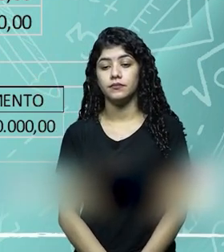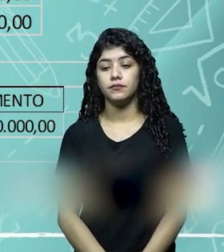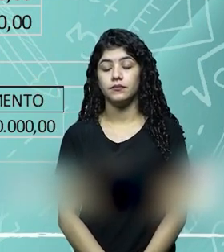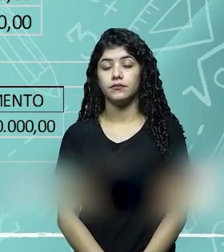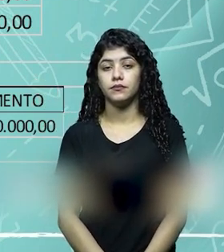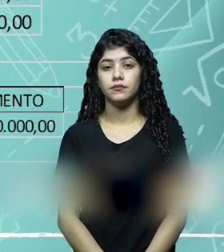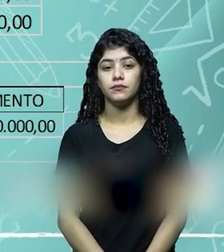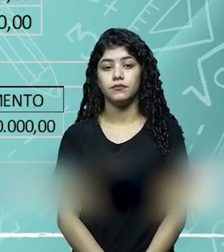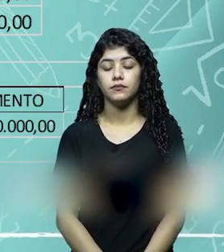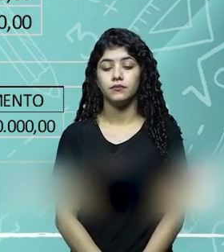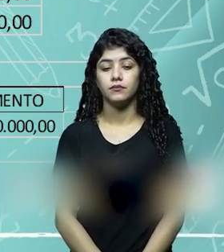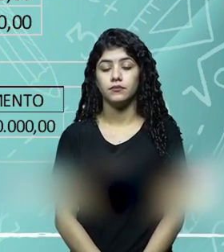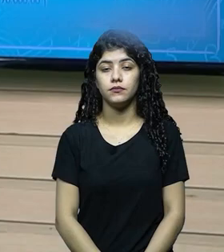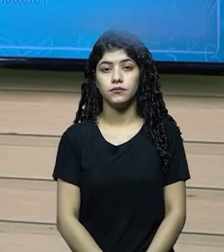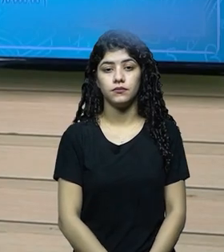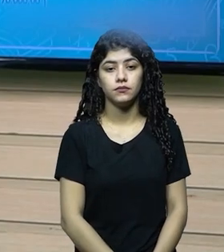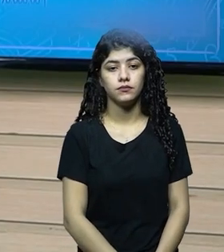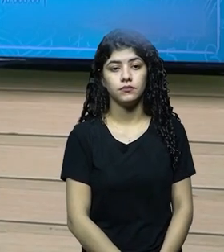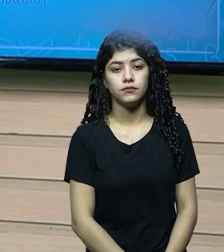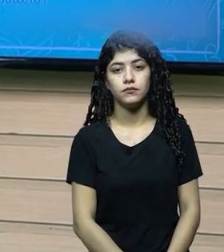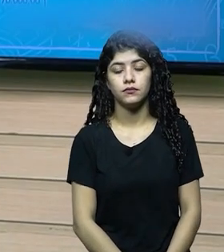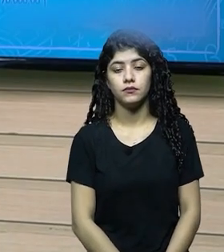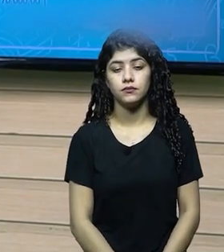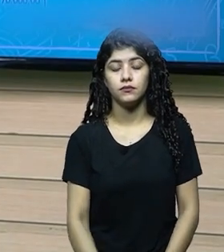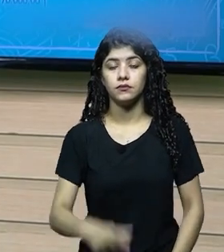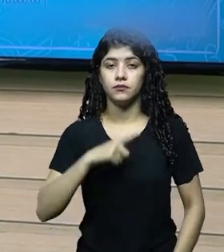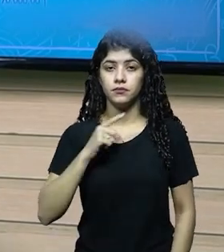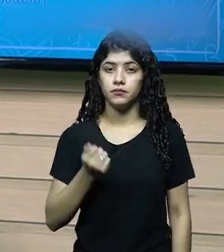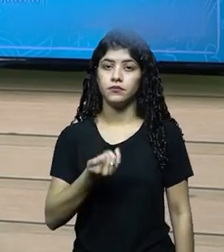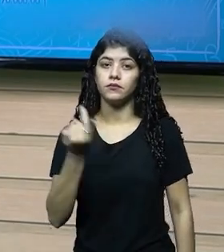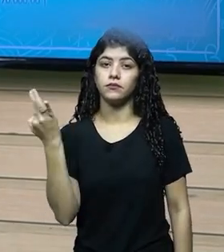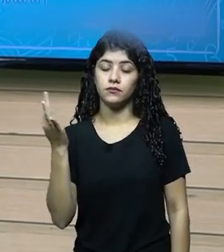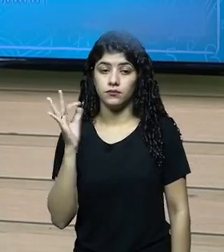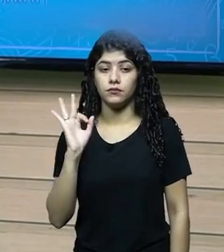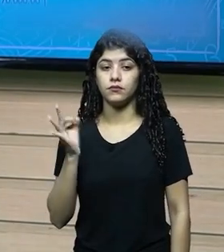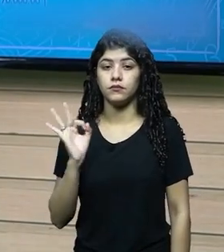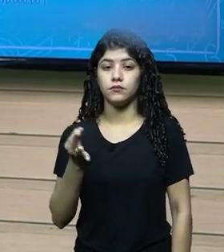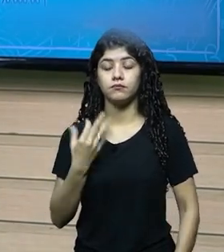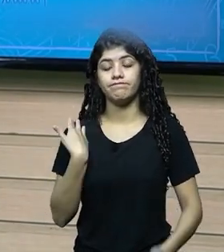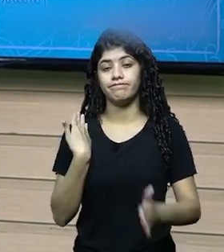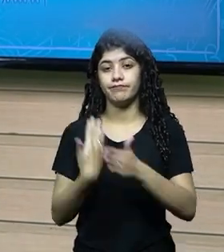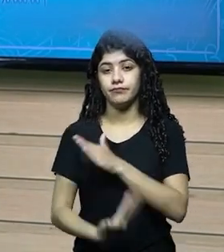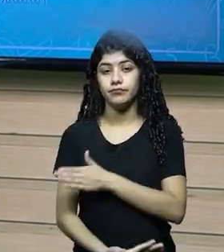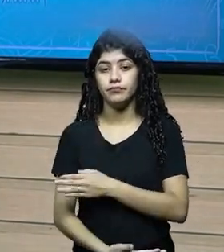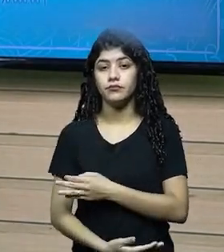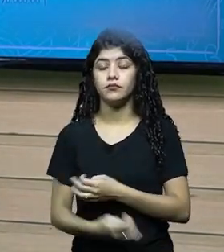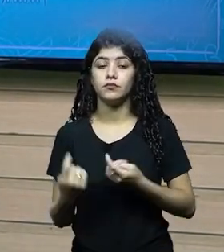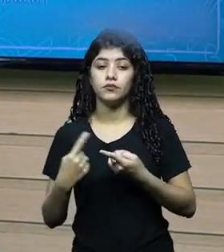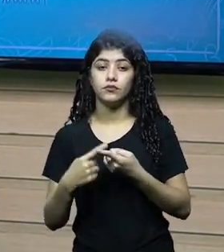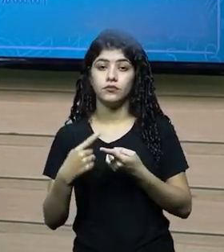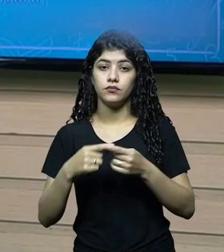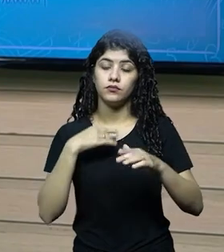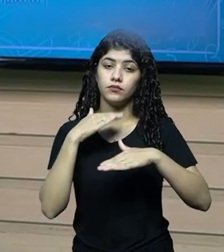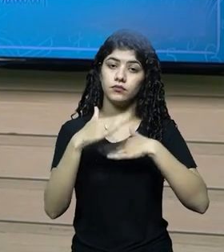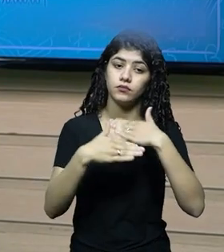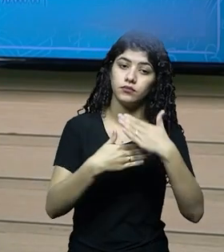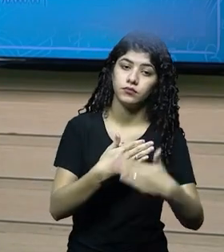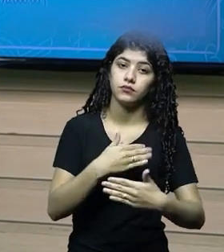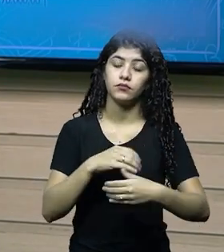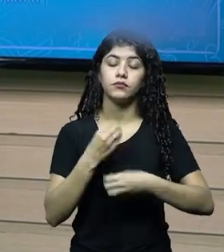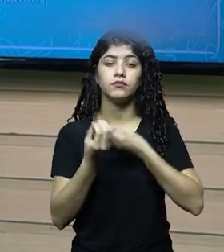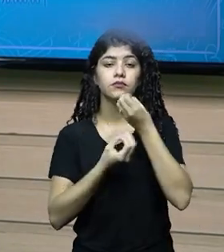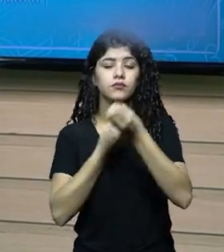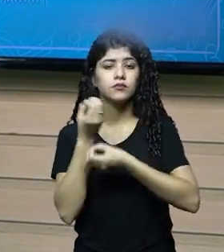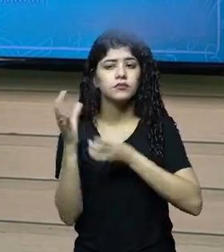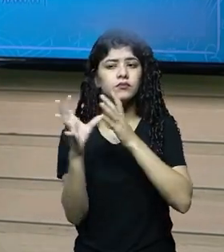né? Teve uma baixa no estoque. Você tinha uma determinada quantidade de ativos e esses ativos foram perdidos por causa de um processo de